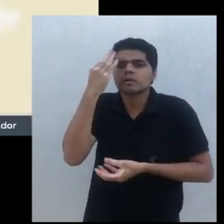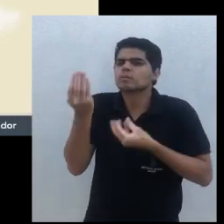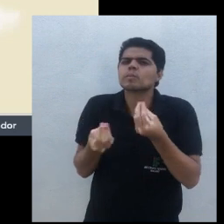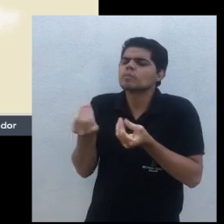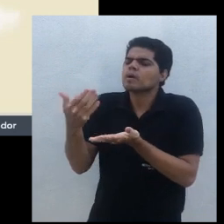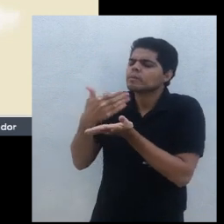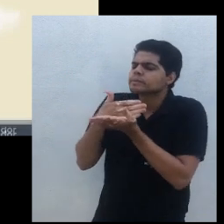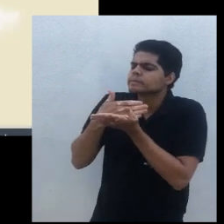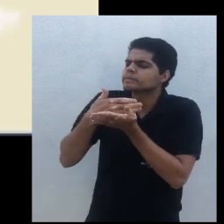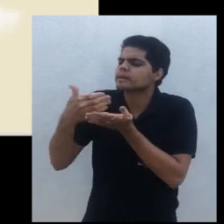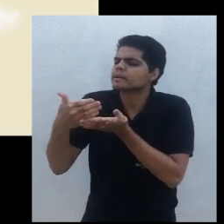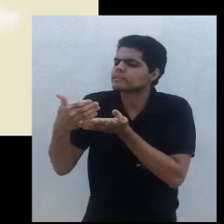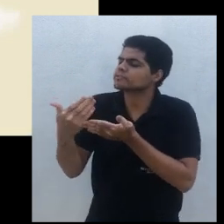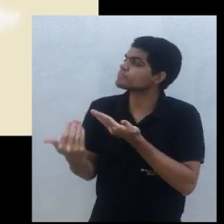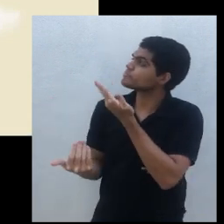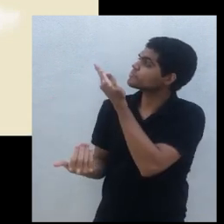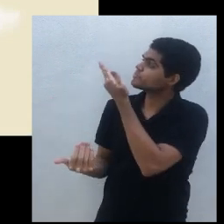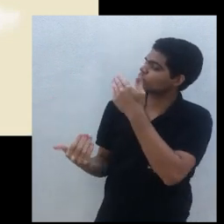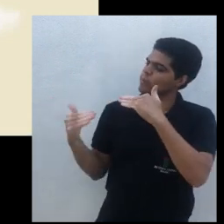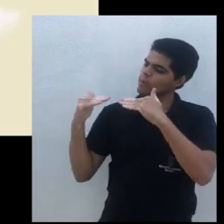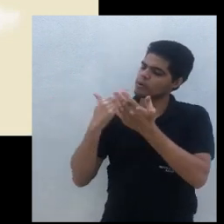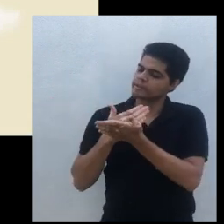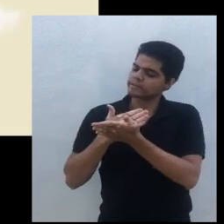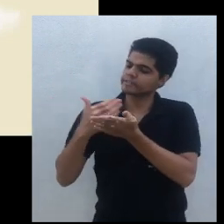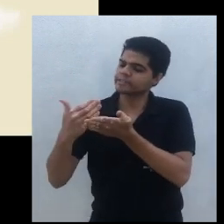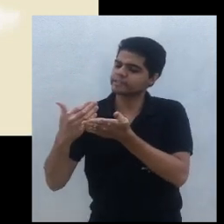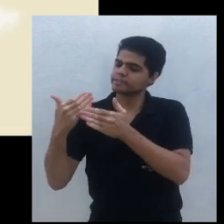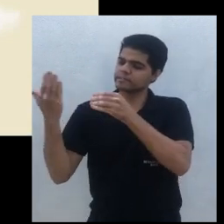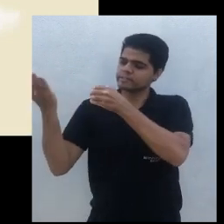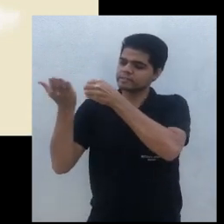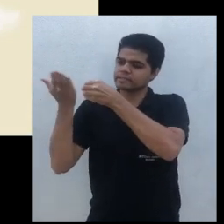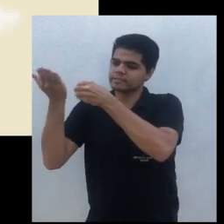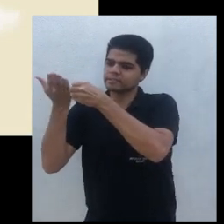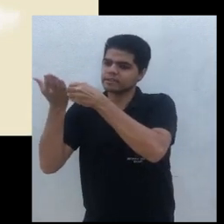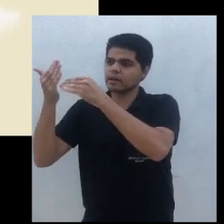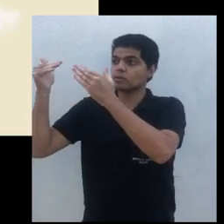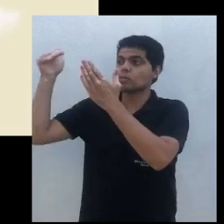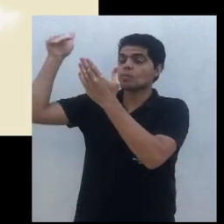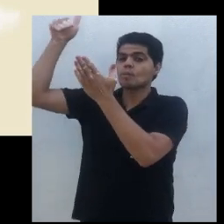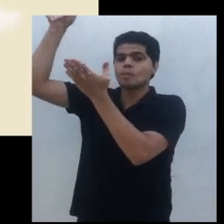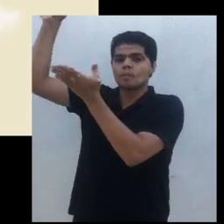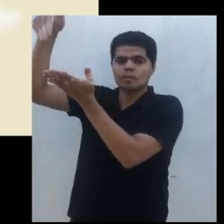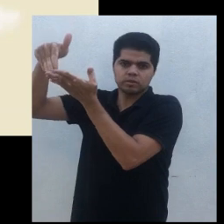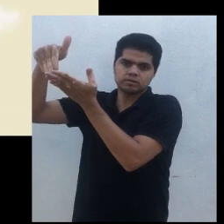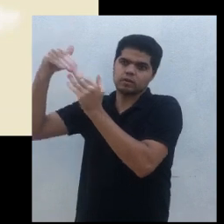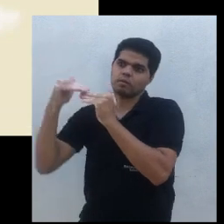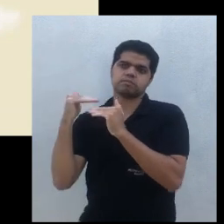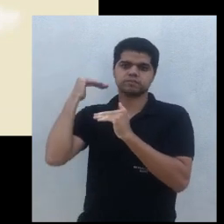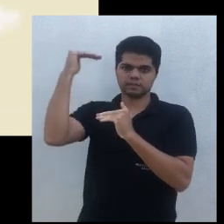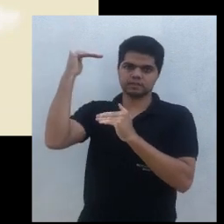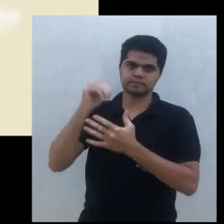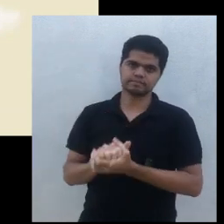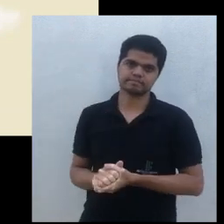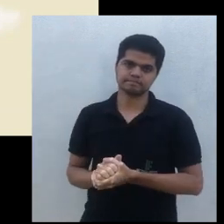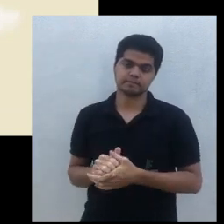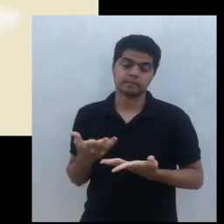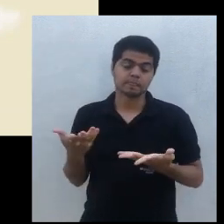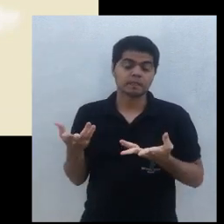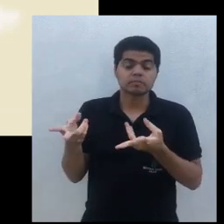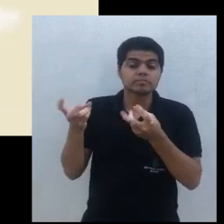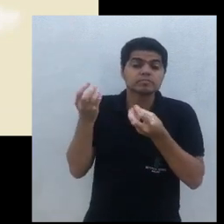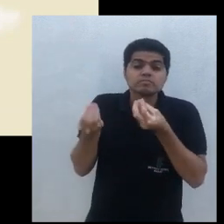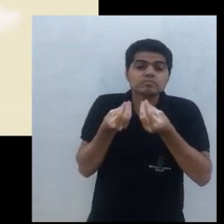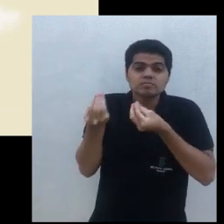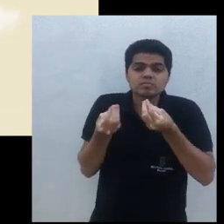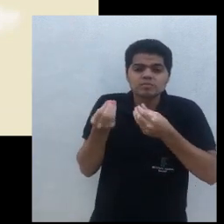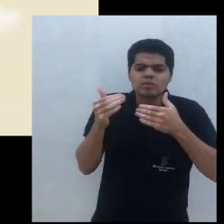aqui é um estágio inicial do SAF, estágio intermediário e estágio final. Então, se eu não souber fazer, daqui adiante,